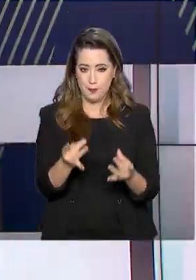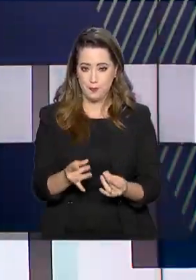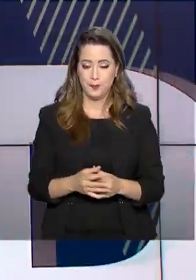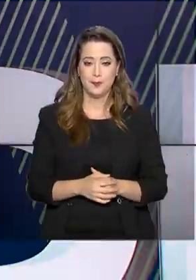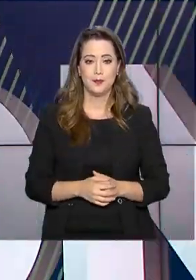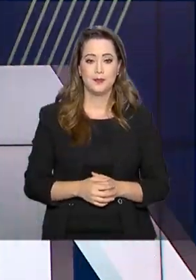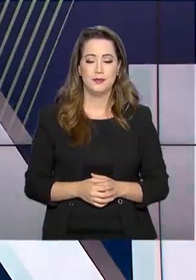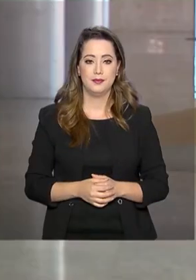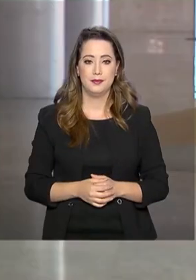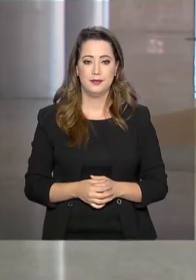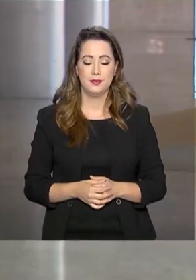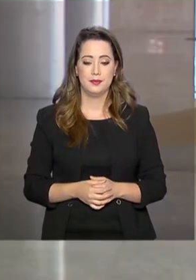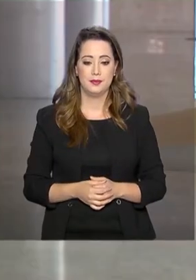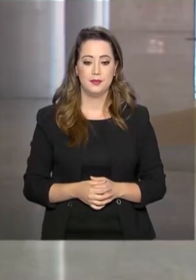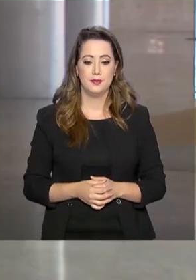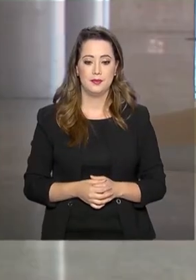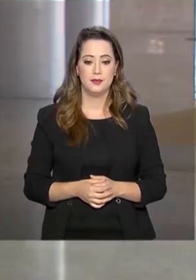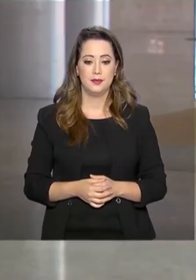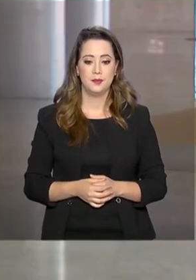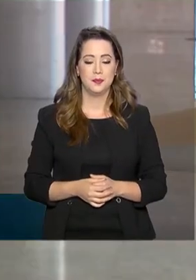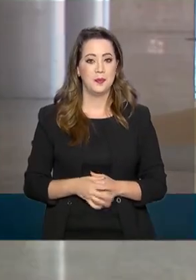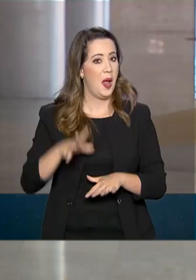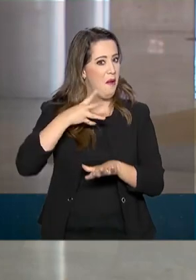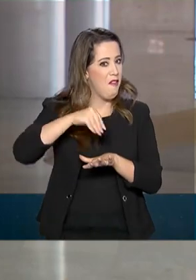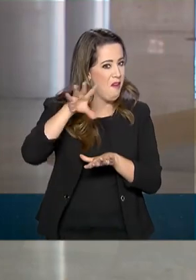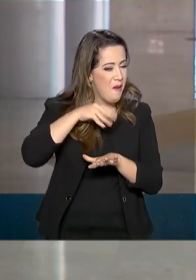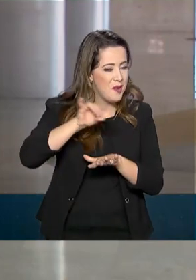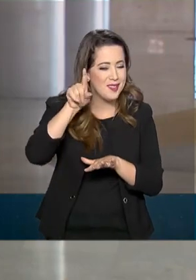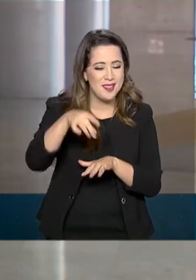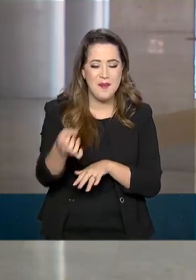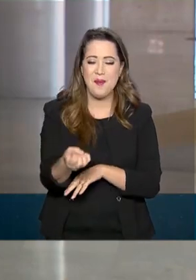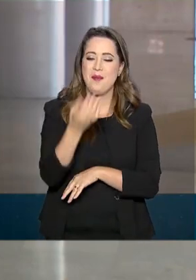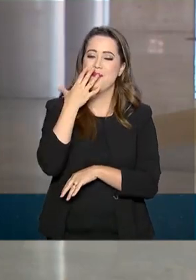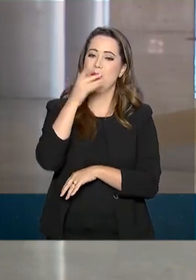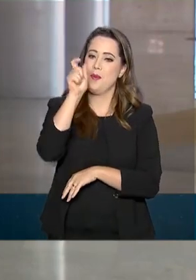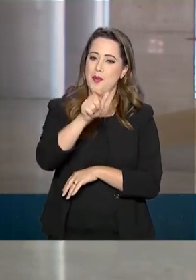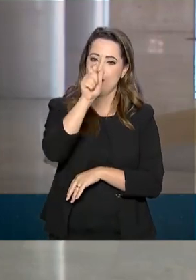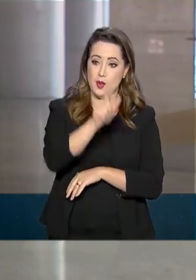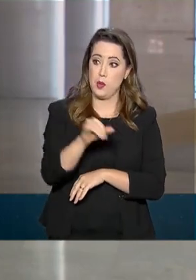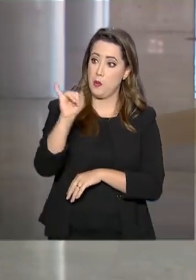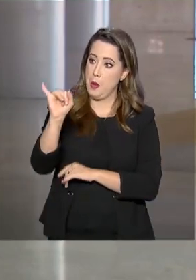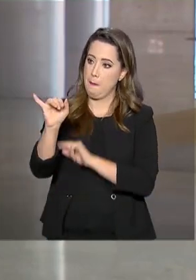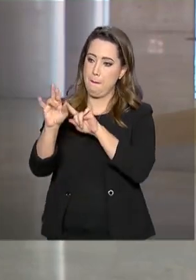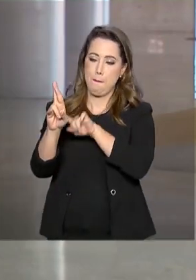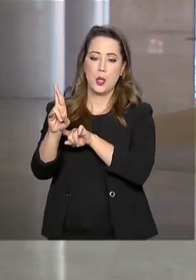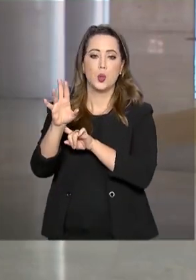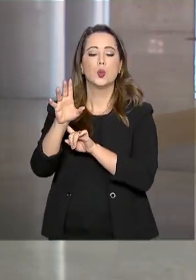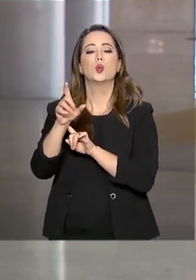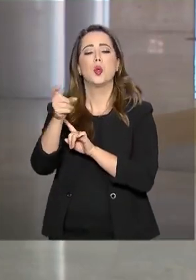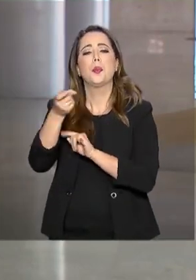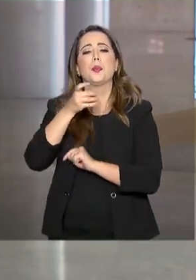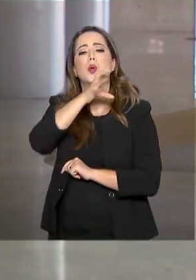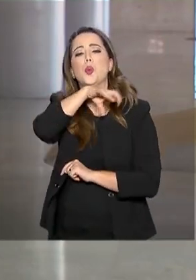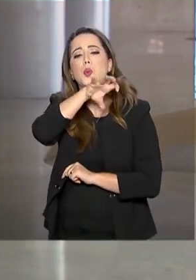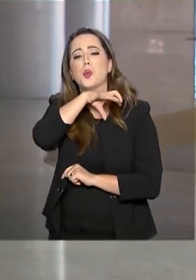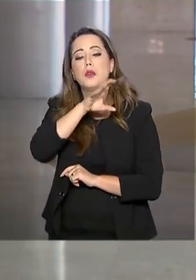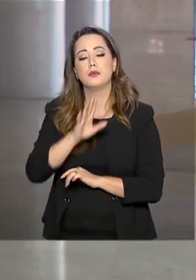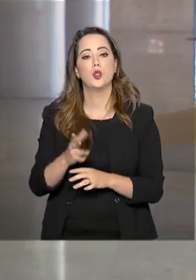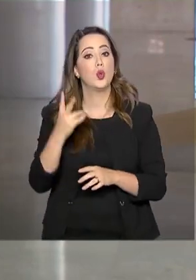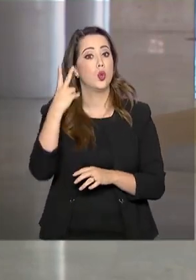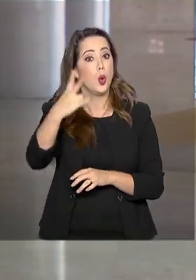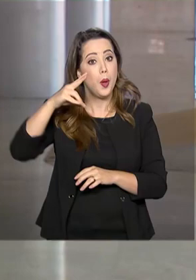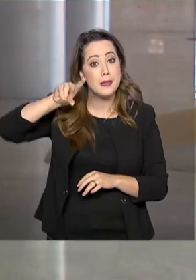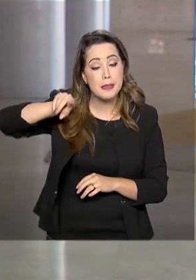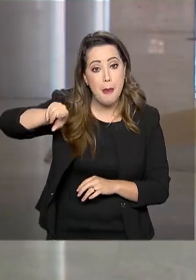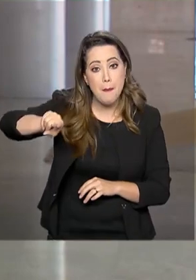detalhes. A notícia é boa para os contribuintes. Cerca de 2,5 milhões de